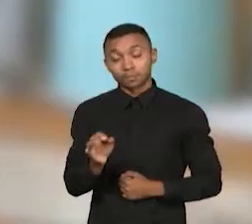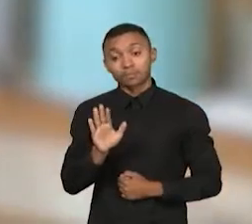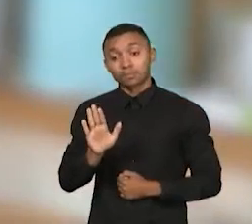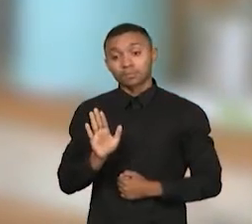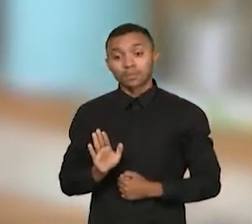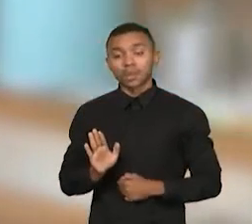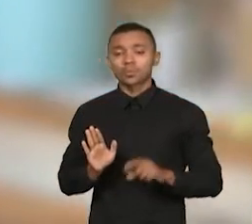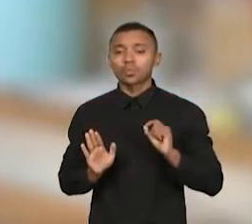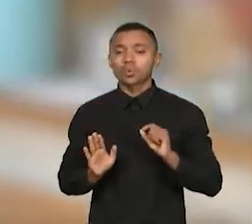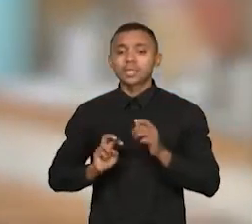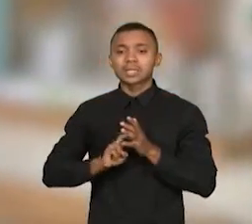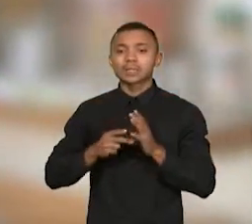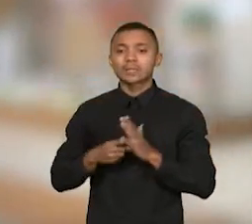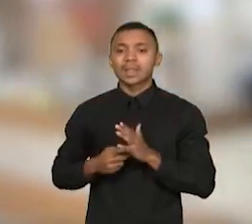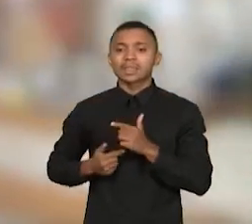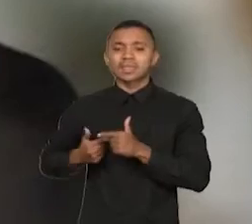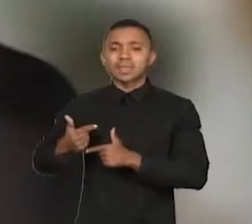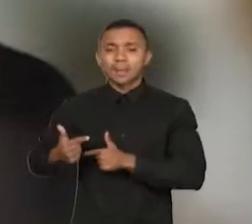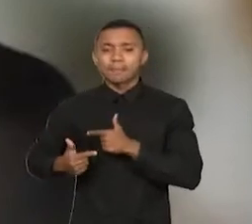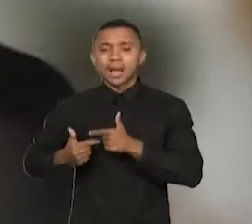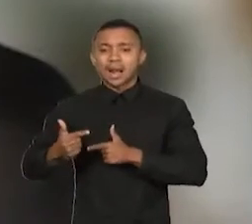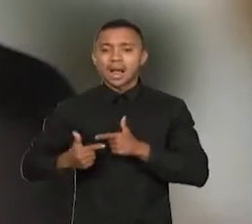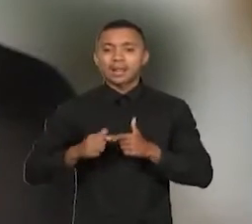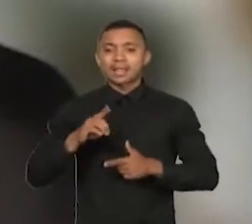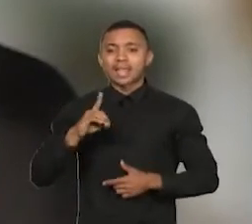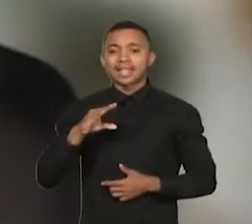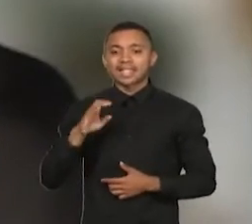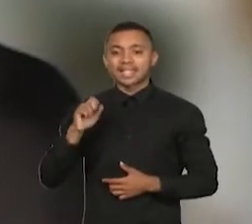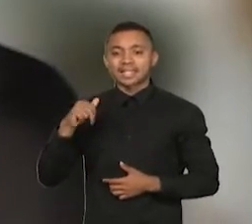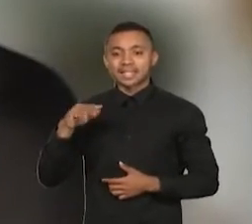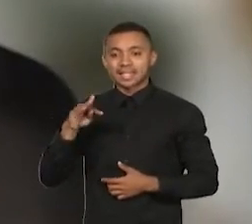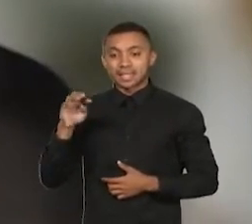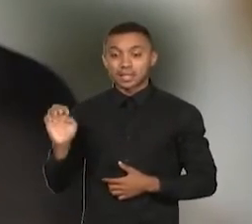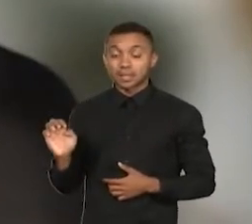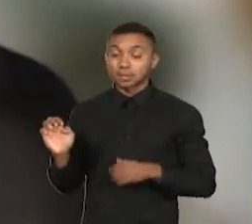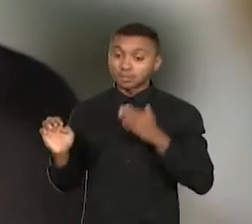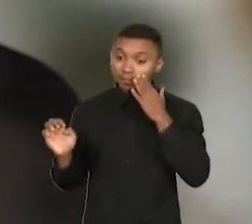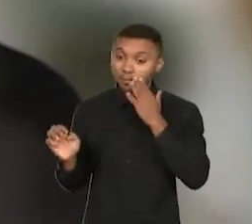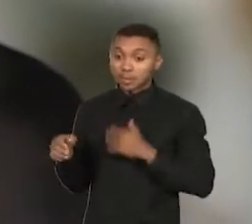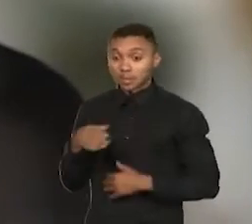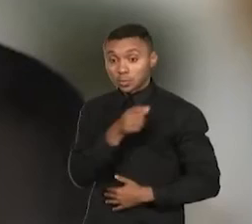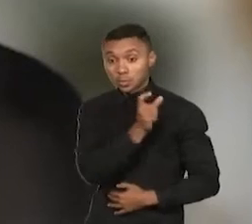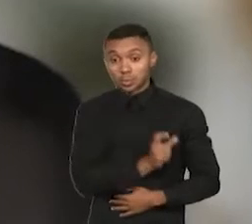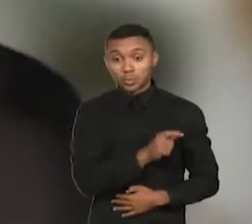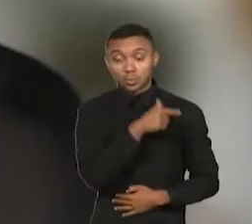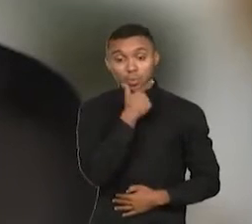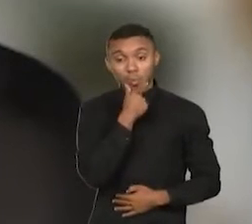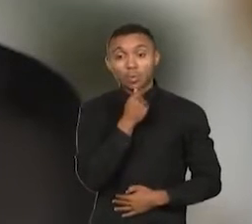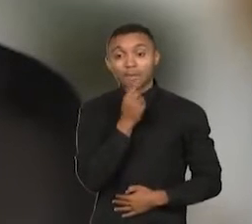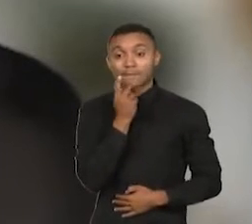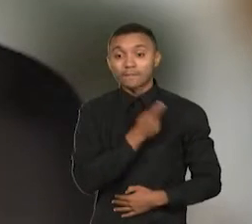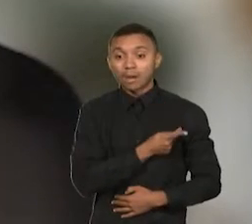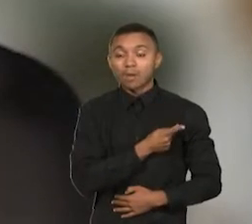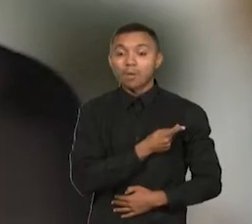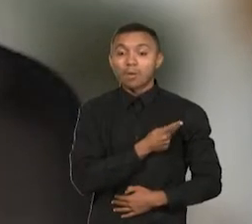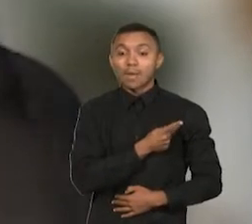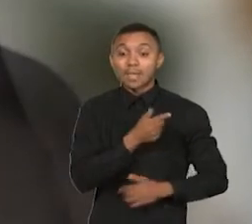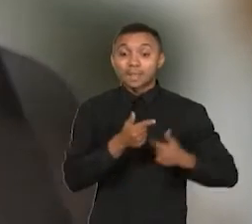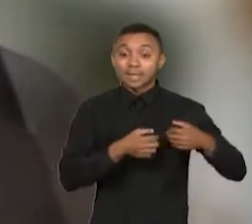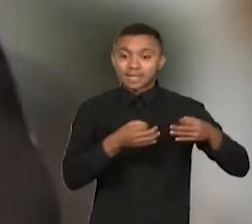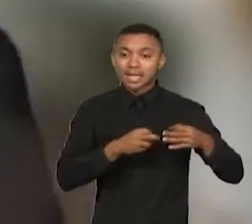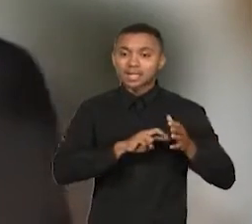Mas o que é o trabalho doméstico decente? De acordo com o juiz Germano Siqueira, é aquele que respeita a legislação